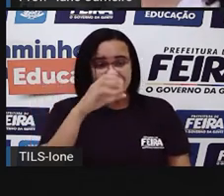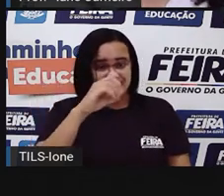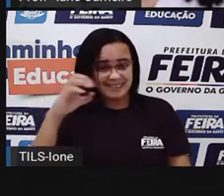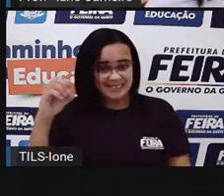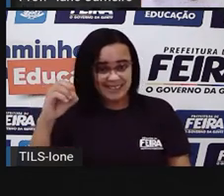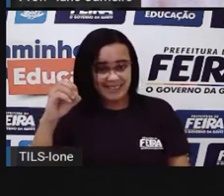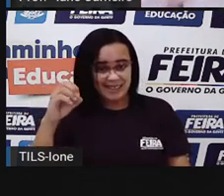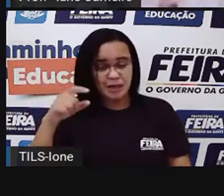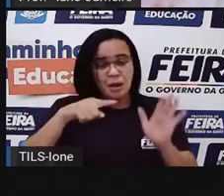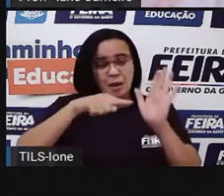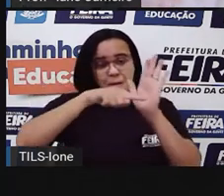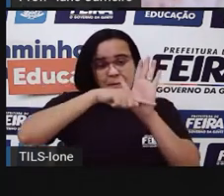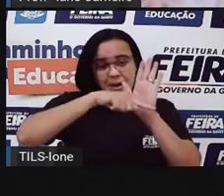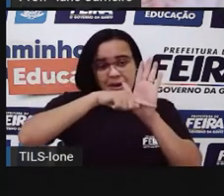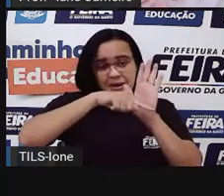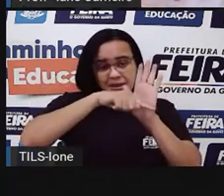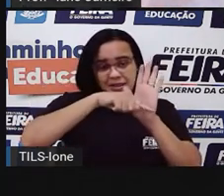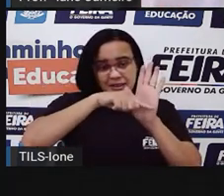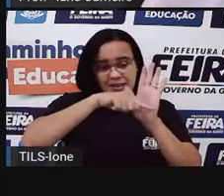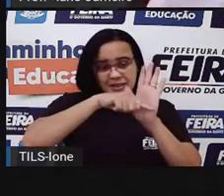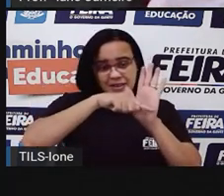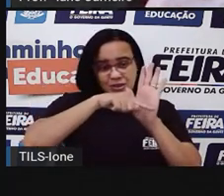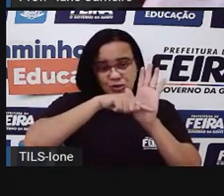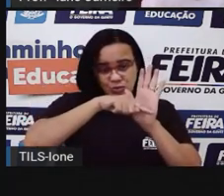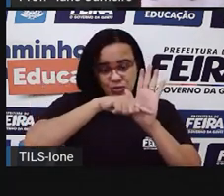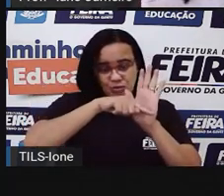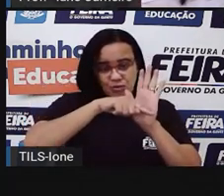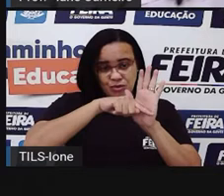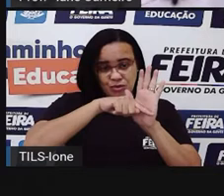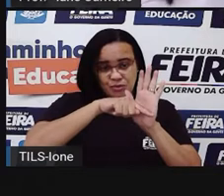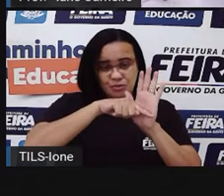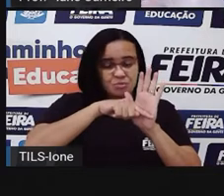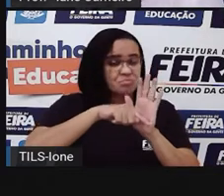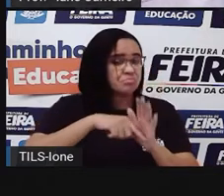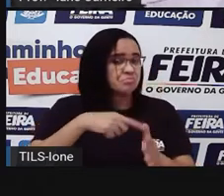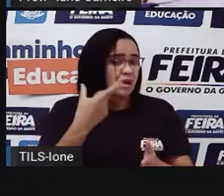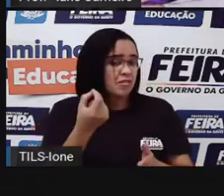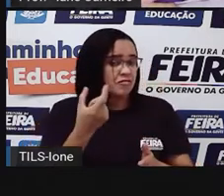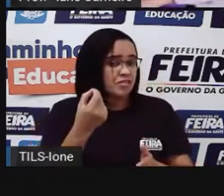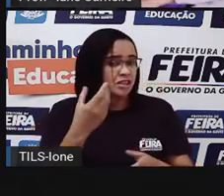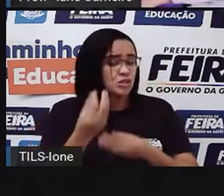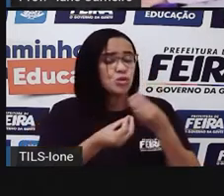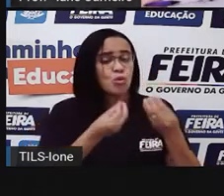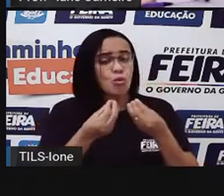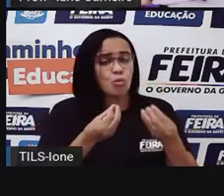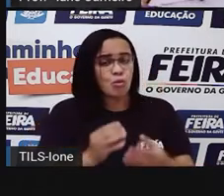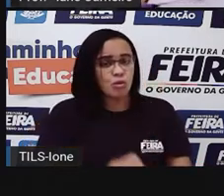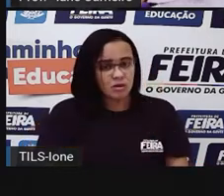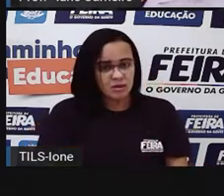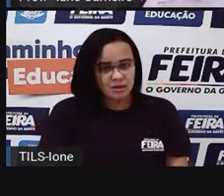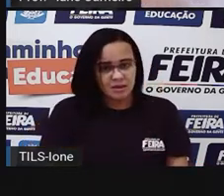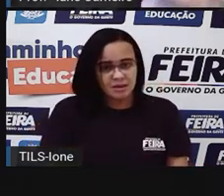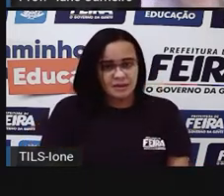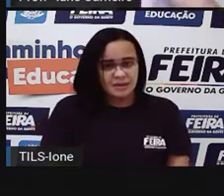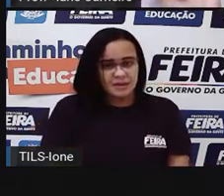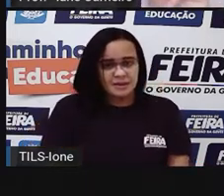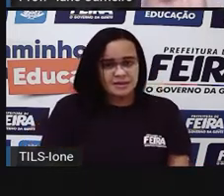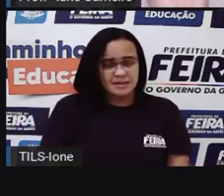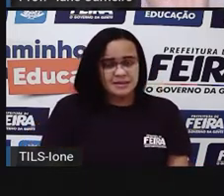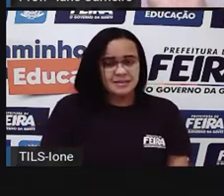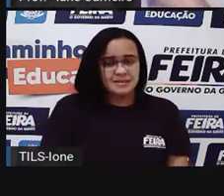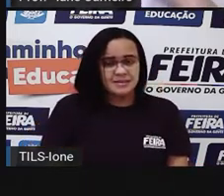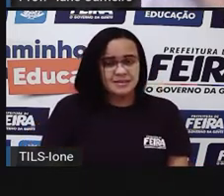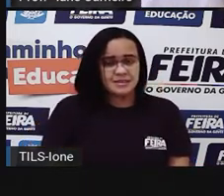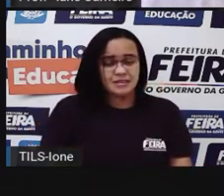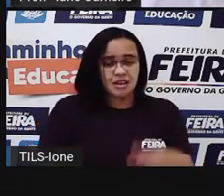$20,00. Então, de R$20,00 para chegar em R$100,00. Quanto é que falta? Vamos ver? Ó, R